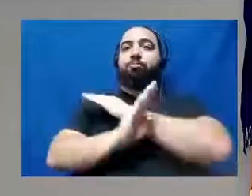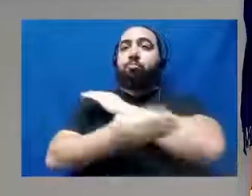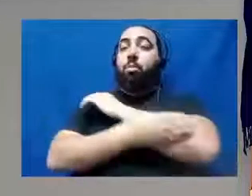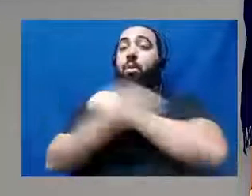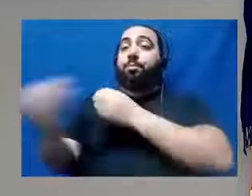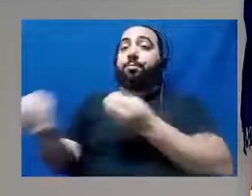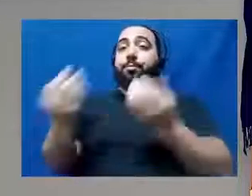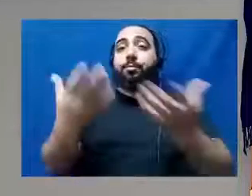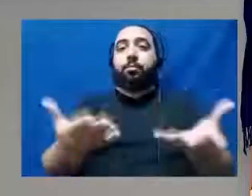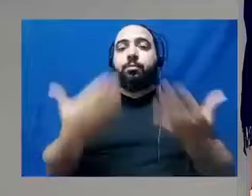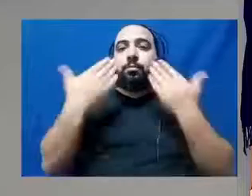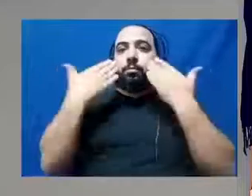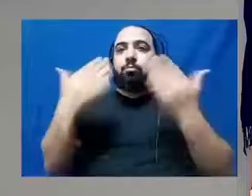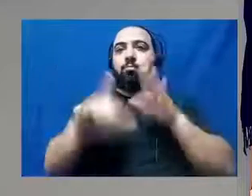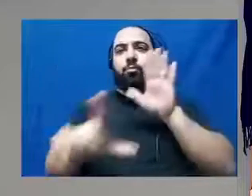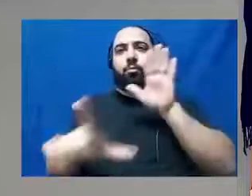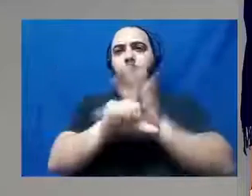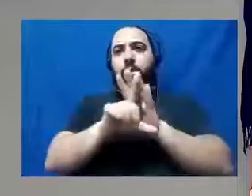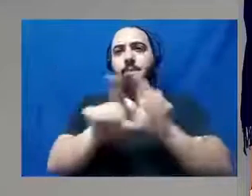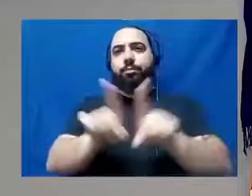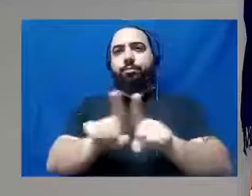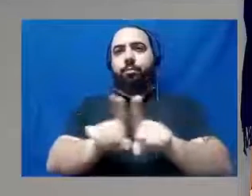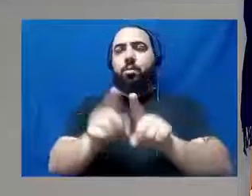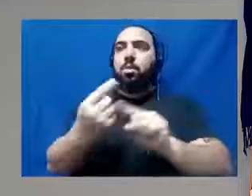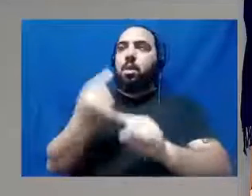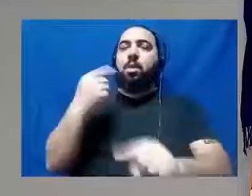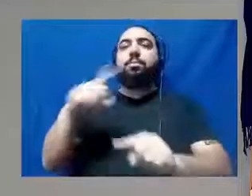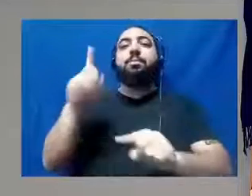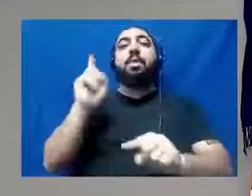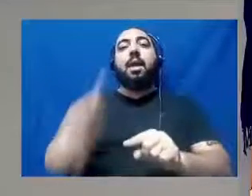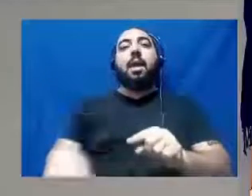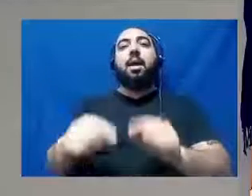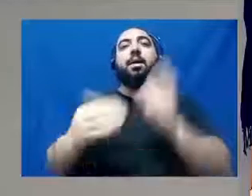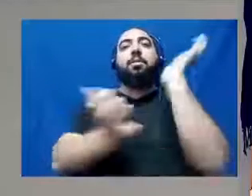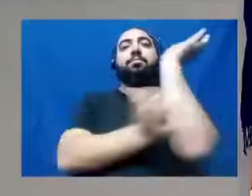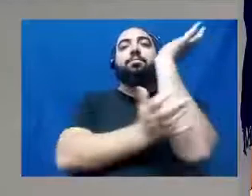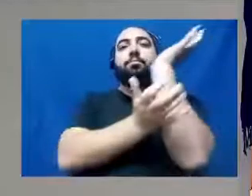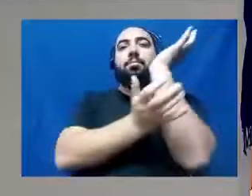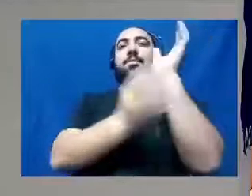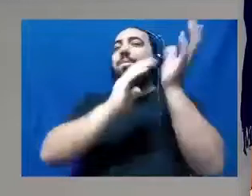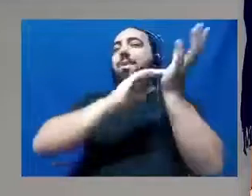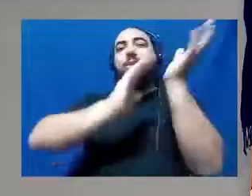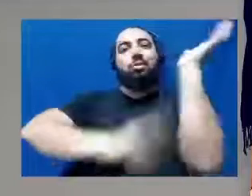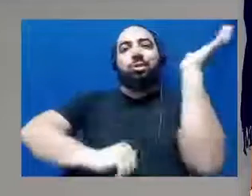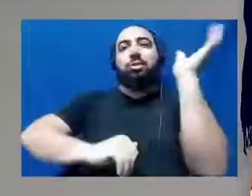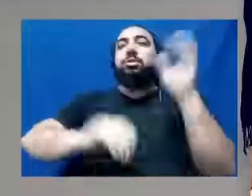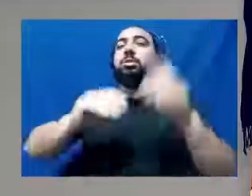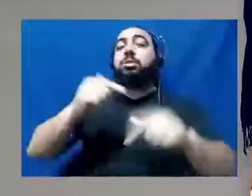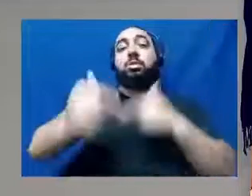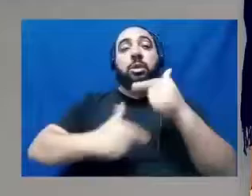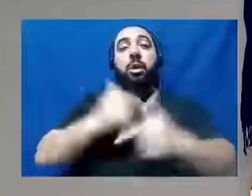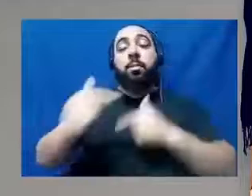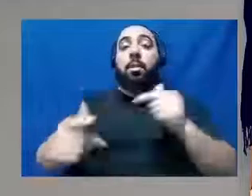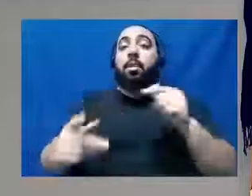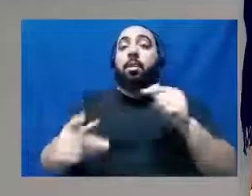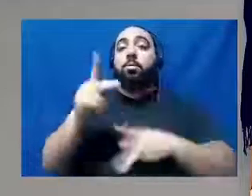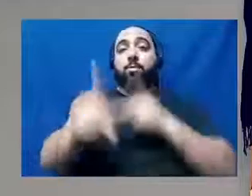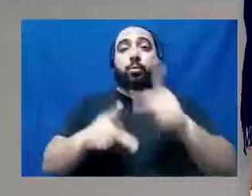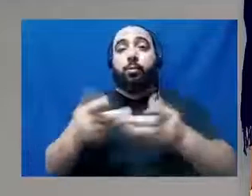uma lei que traz desburocratizar o serviço público. Eu sou vereador que,